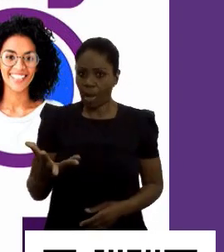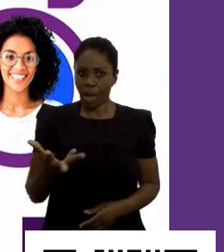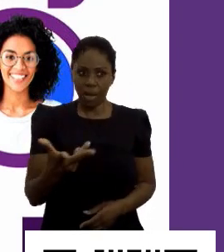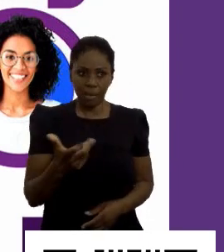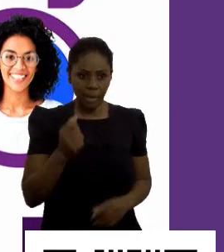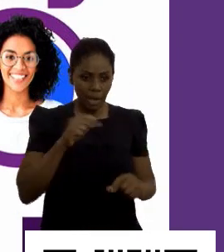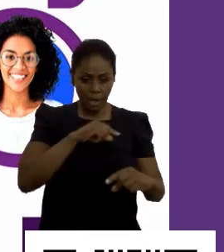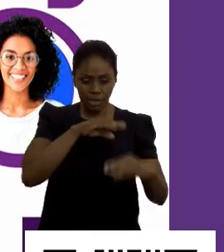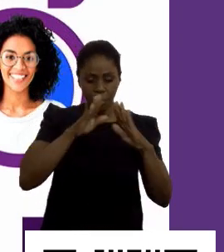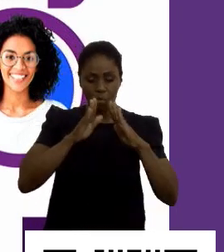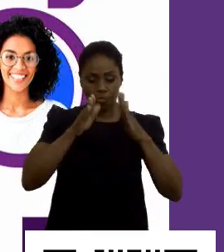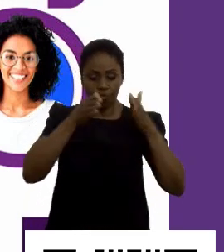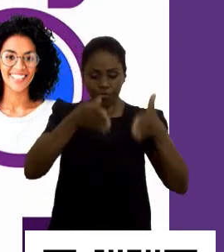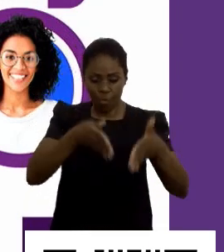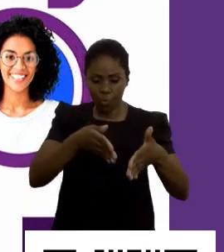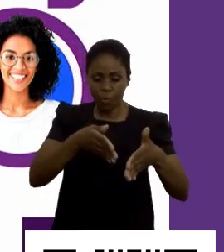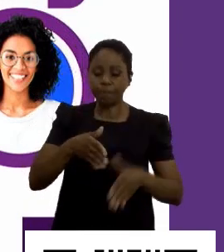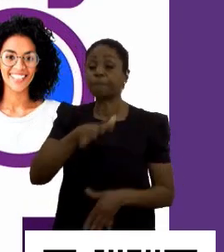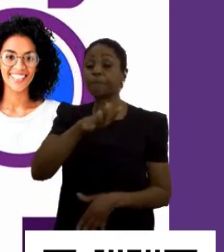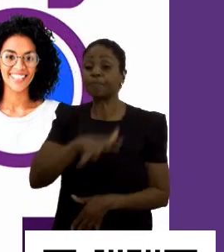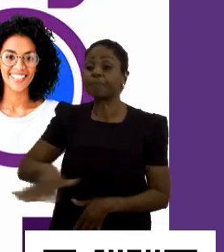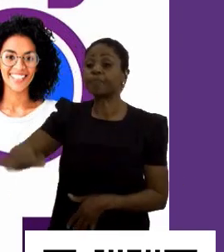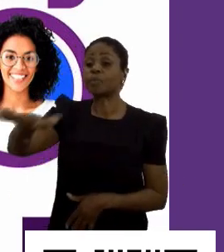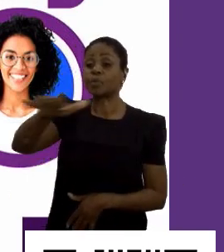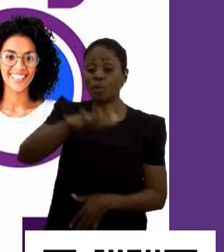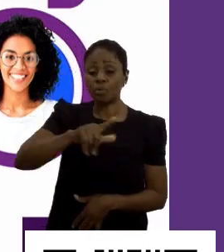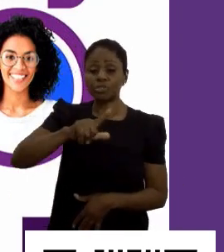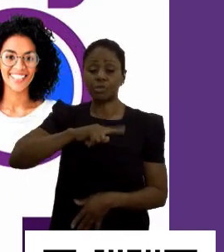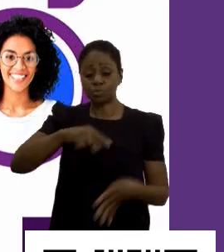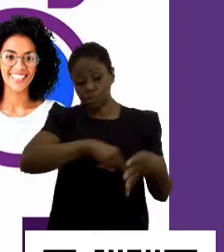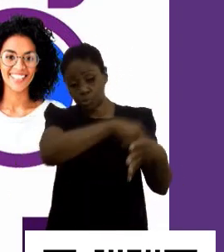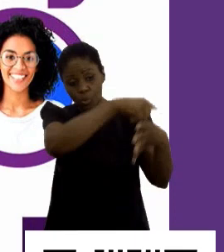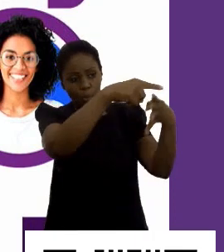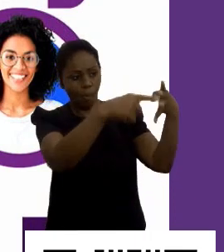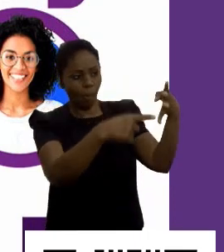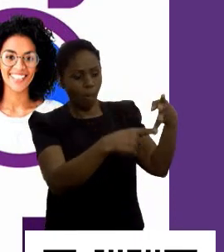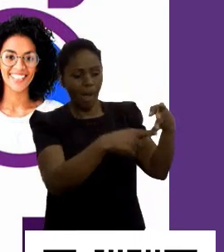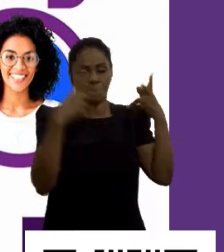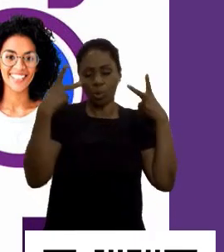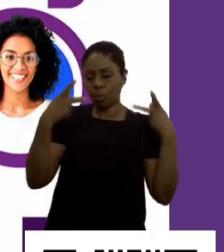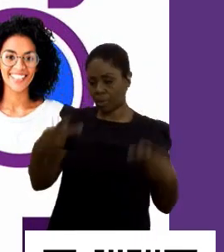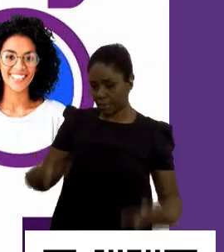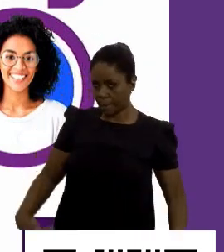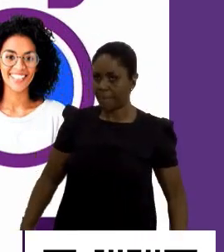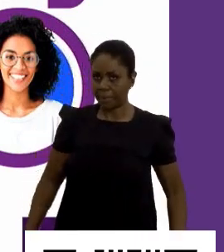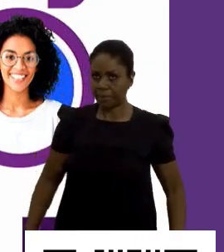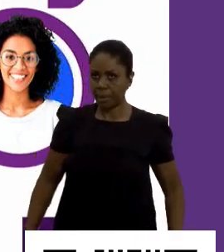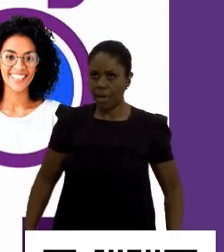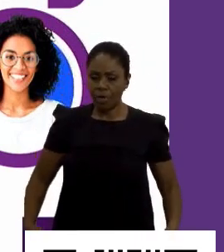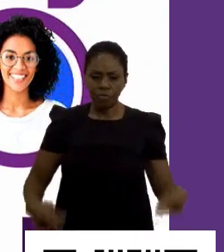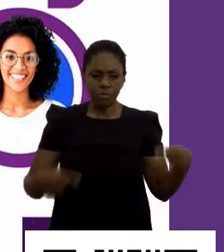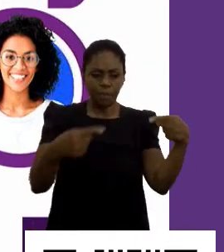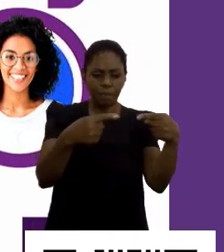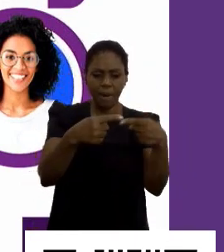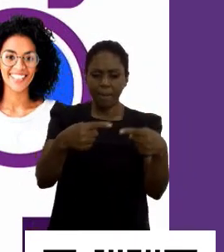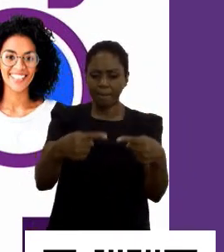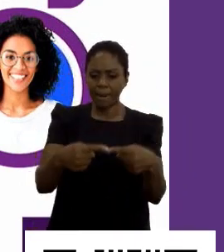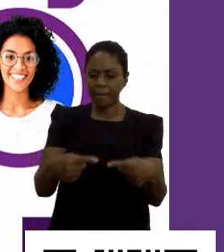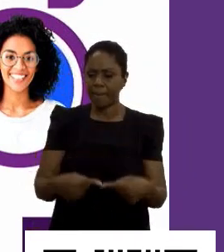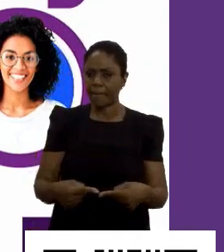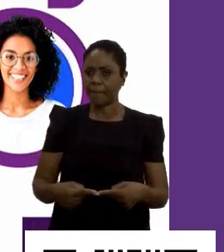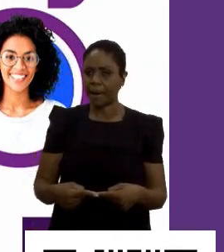nós, que todos nós possuímos os quatro perfis comportamentais, vamos trazer essa combinação, essa